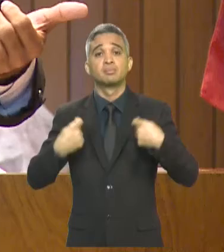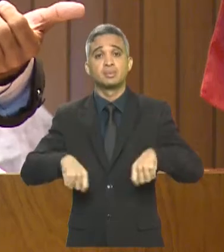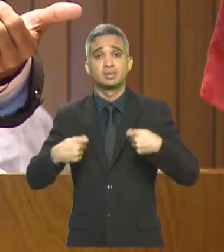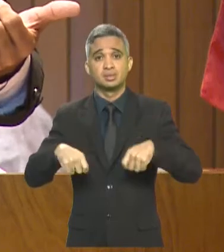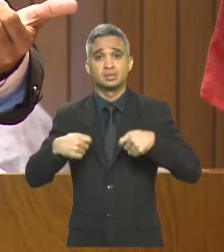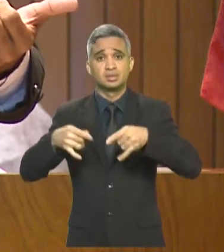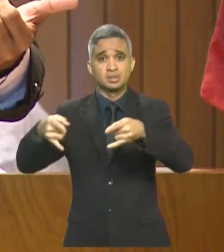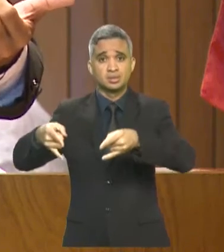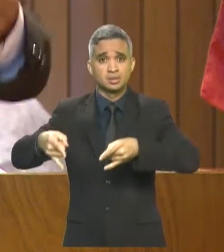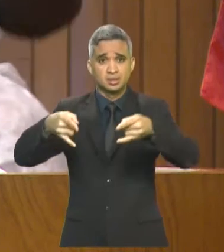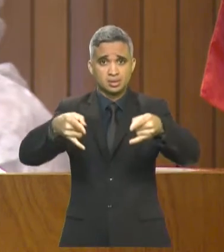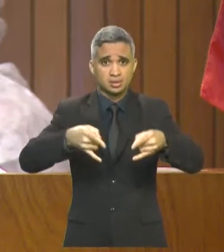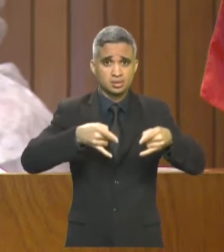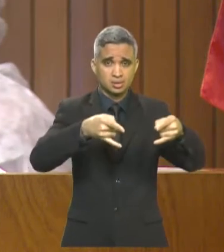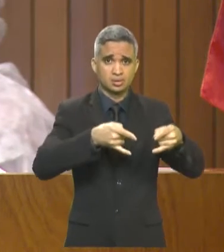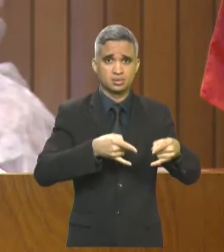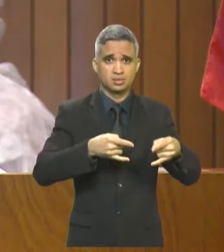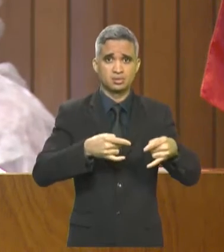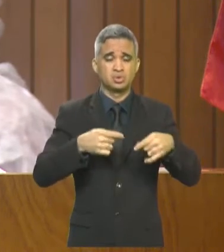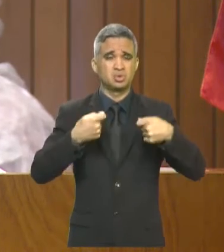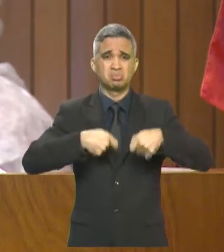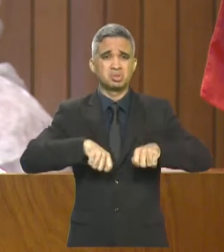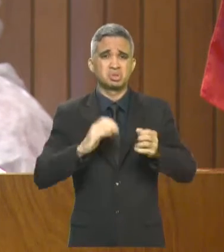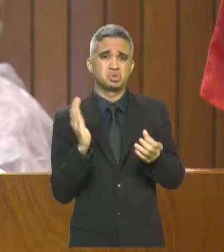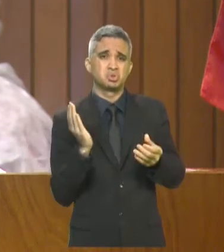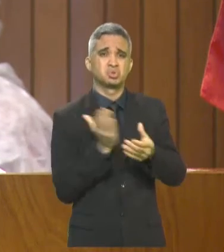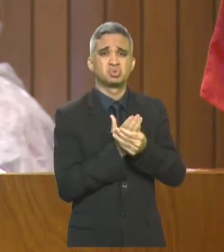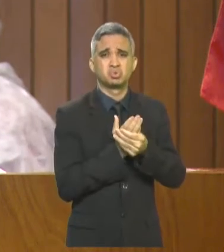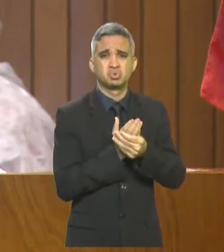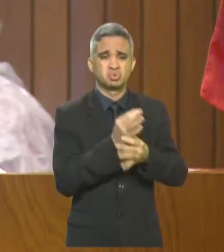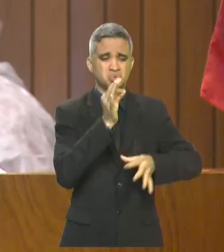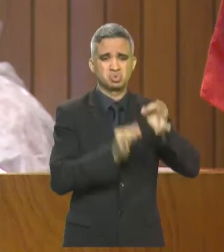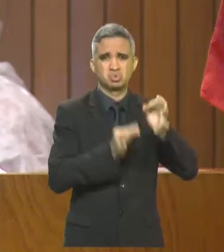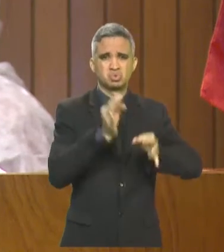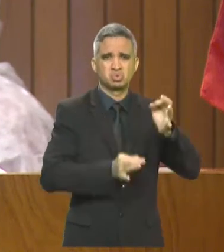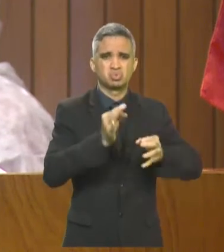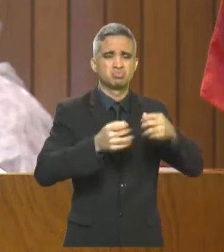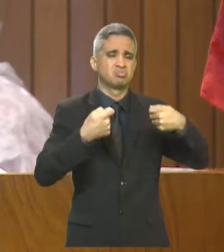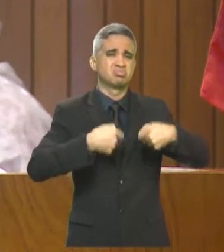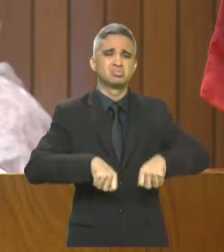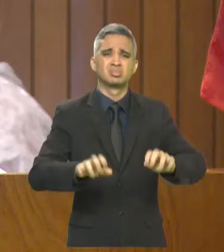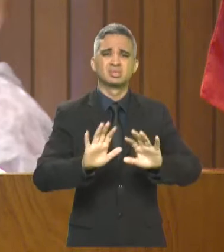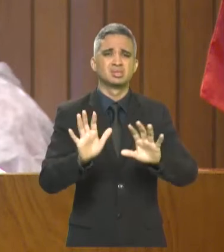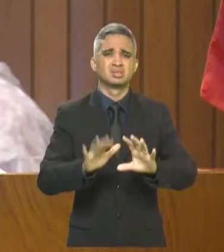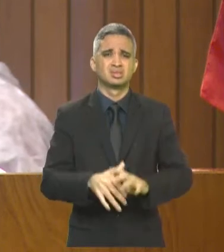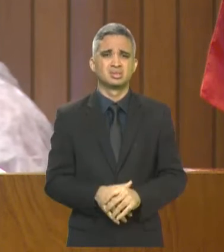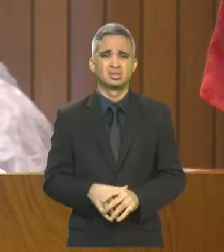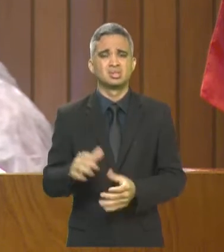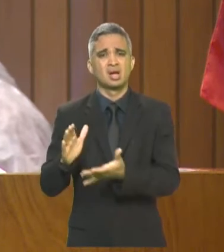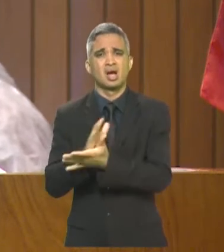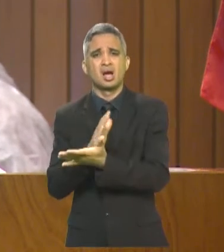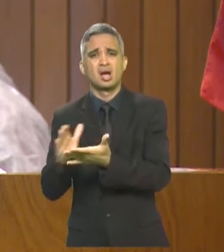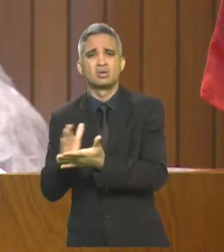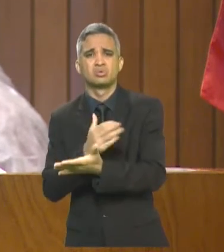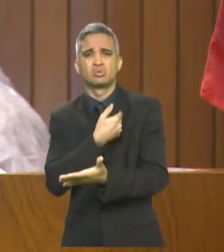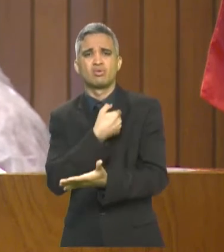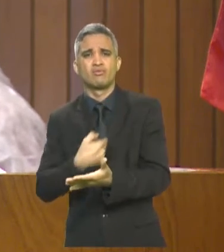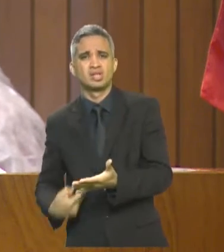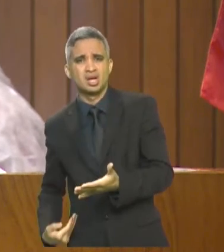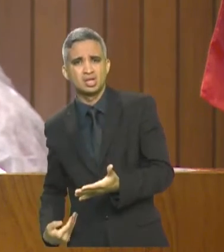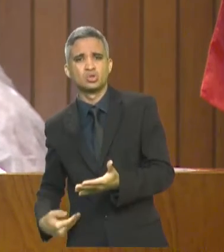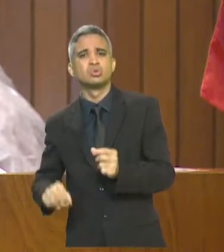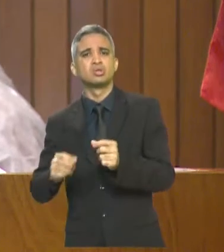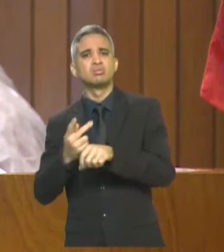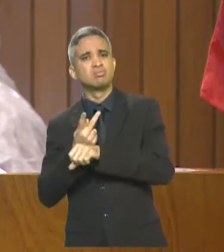judicializando. Outros governadores estão indo ao presidente da República, ao ministro da Saúde, como tem